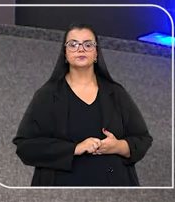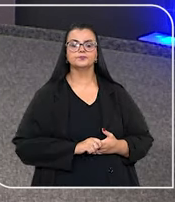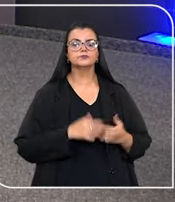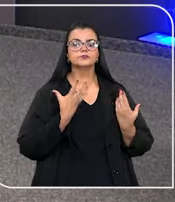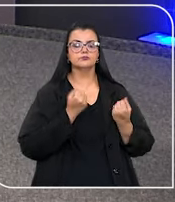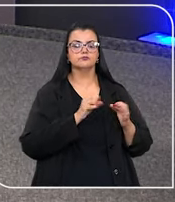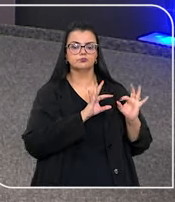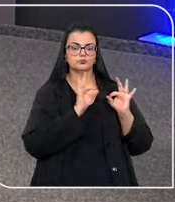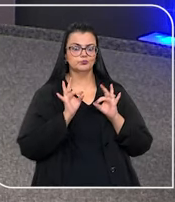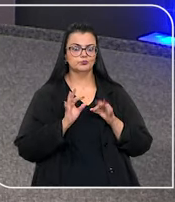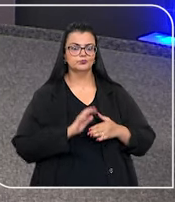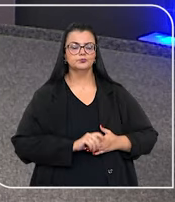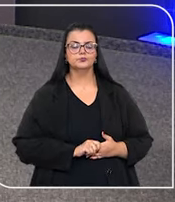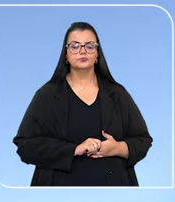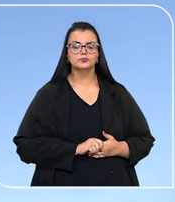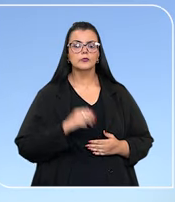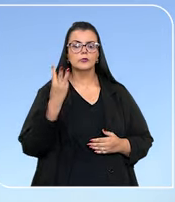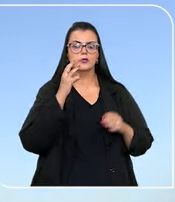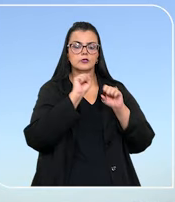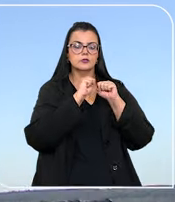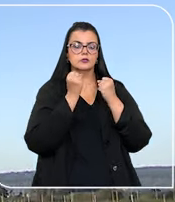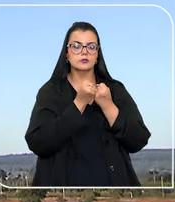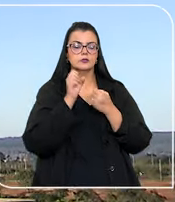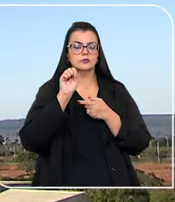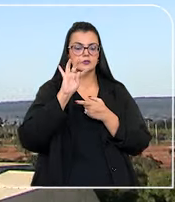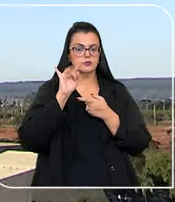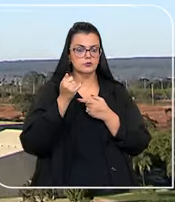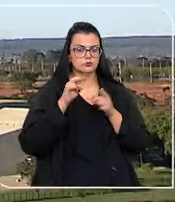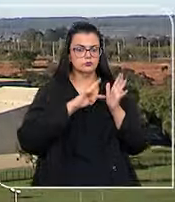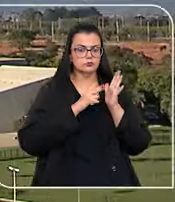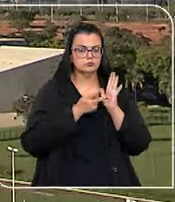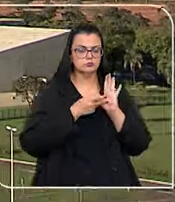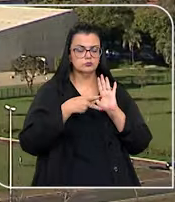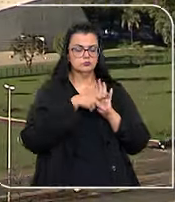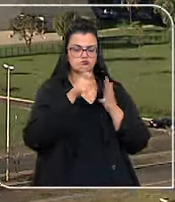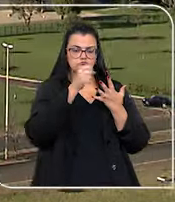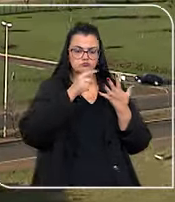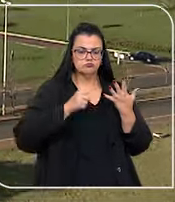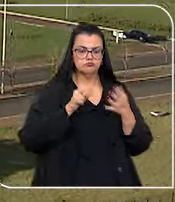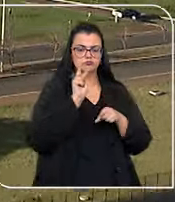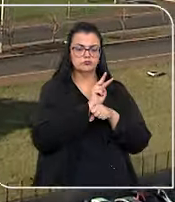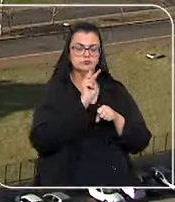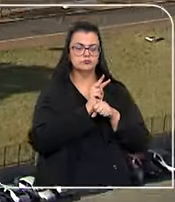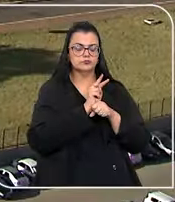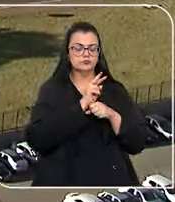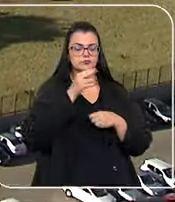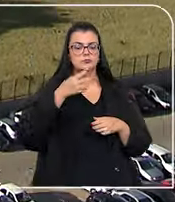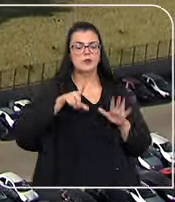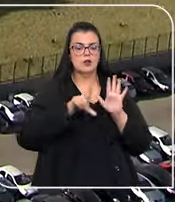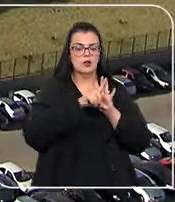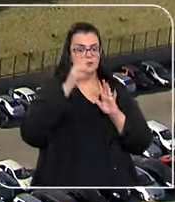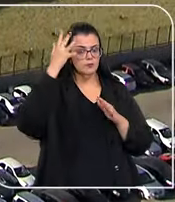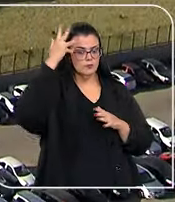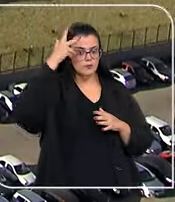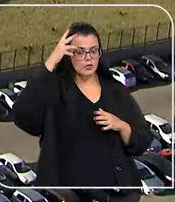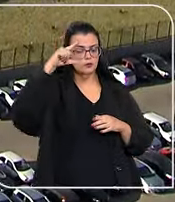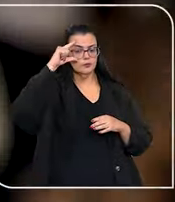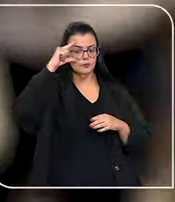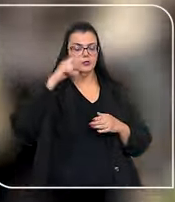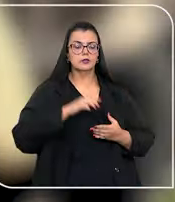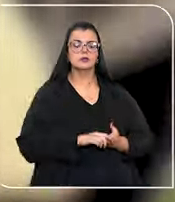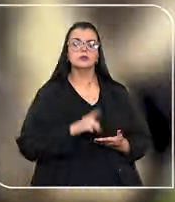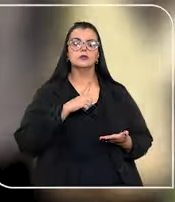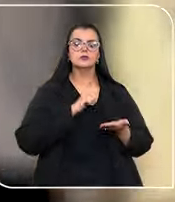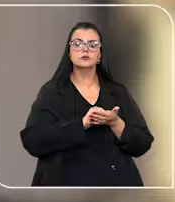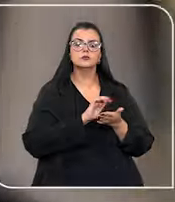Vamos acompanhar a reportagem. A terceira sessão do STJ definiu que as medidas protetivas previstas na Lei Maria da Penha